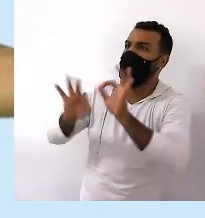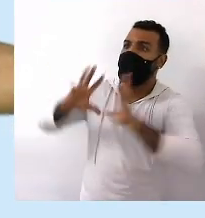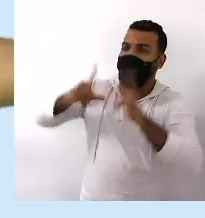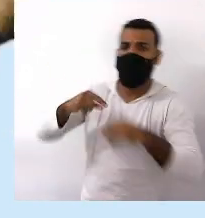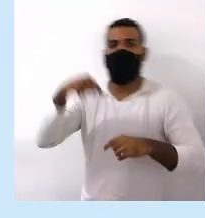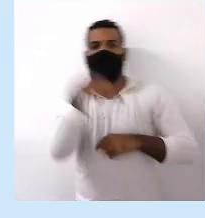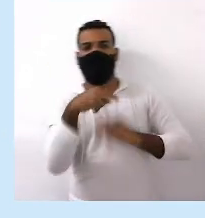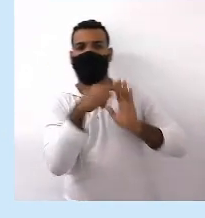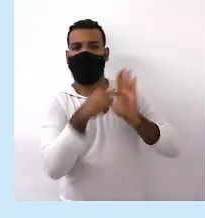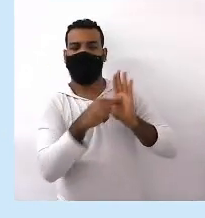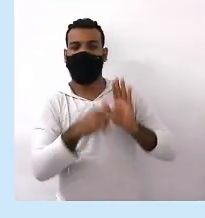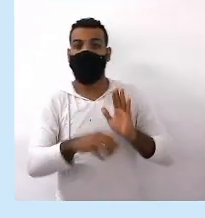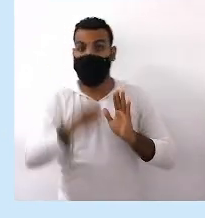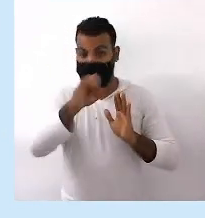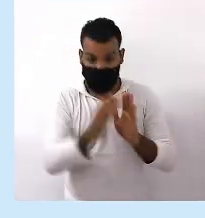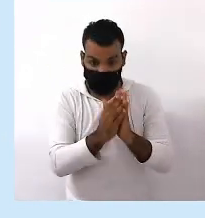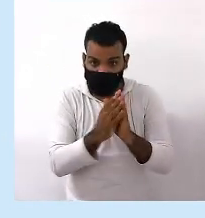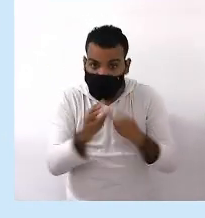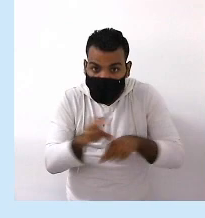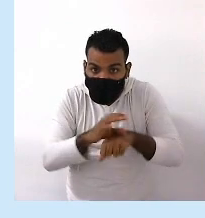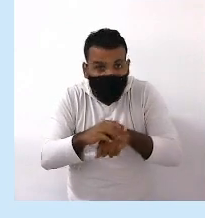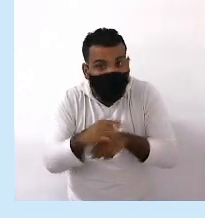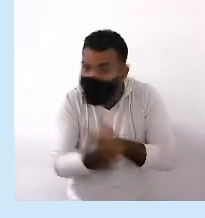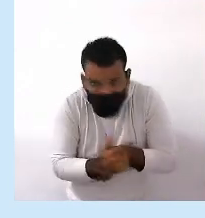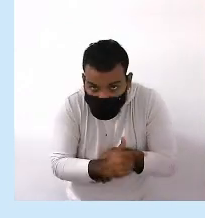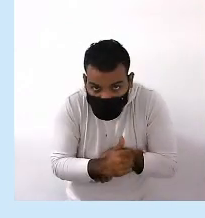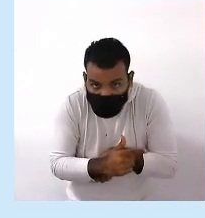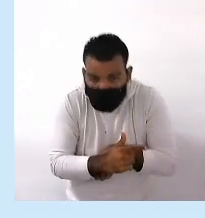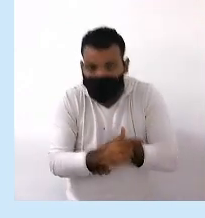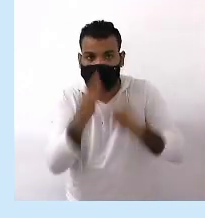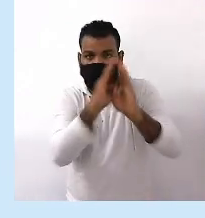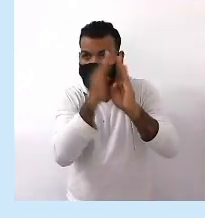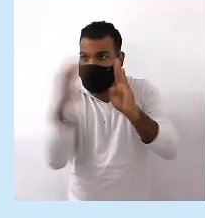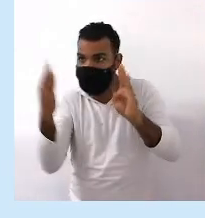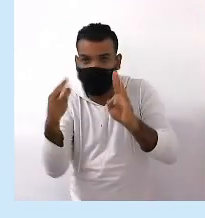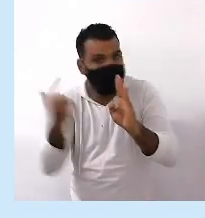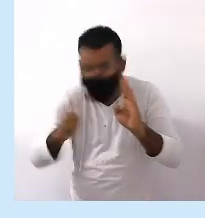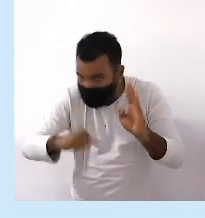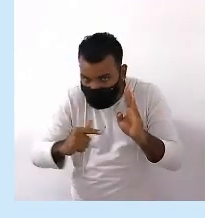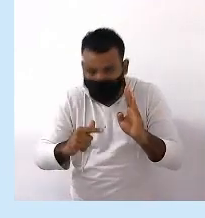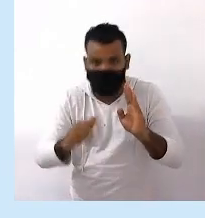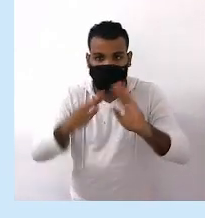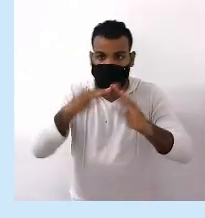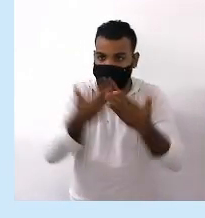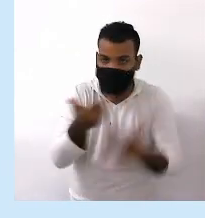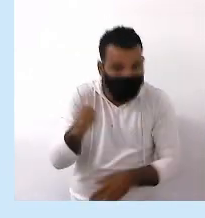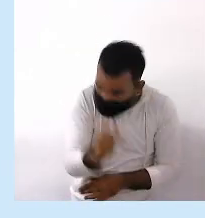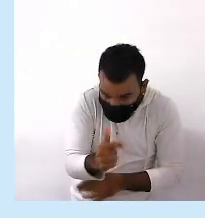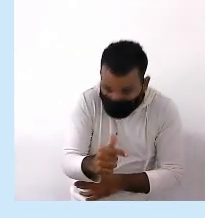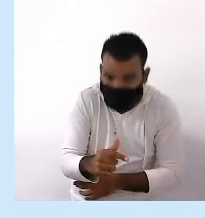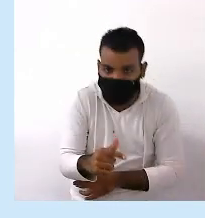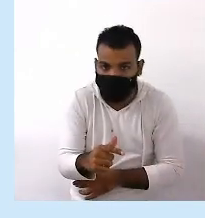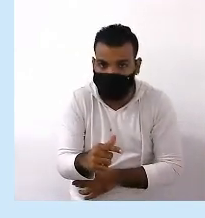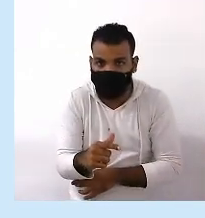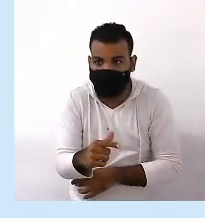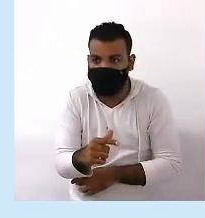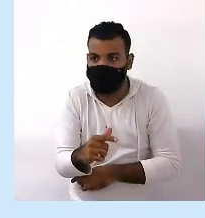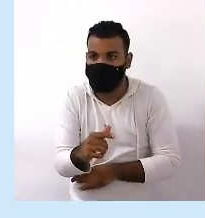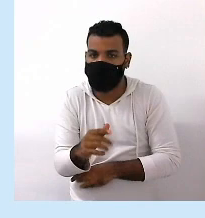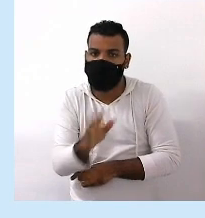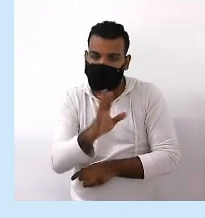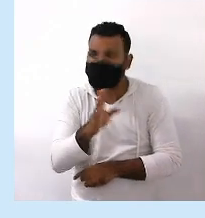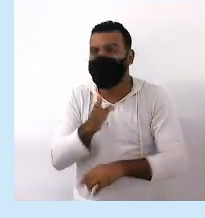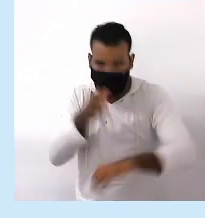Se você não tiver uma dessas em casa Na sua biblioteca Na sua escola Com certeza tem uma Você pode